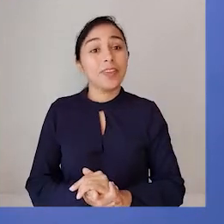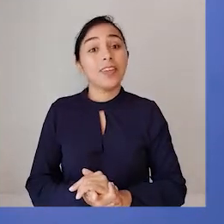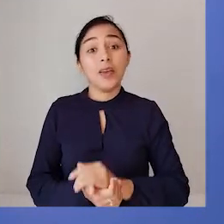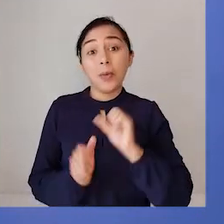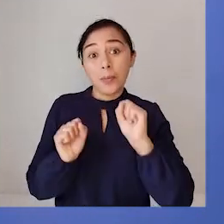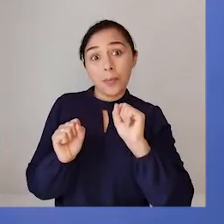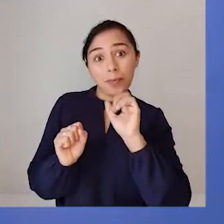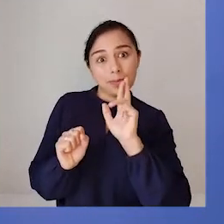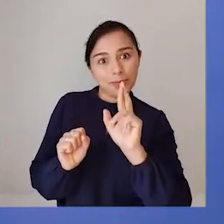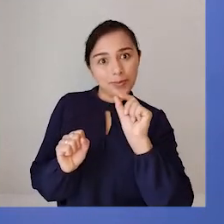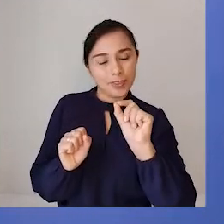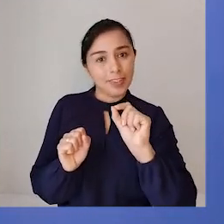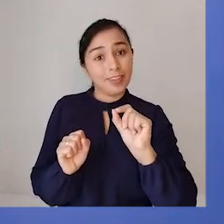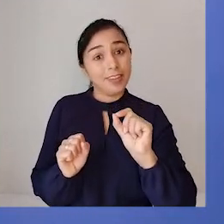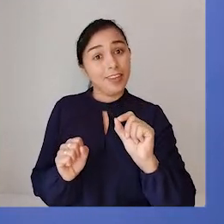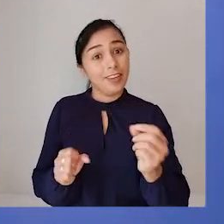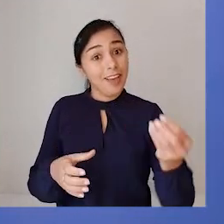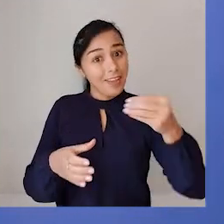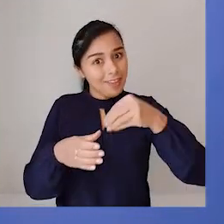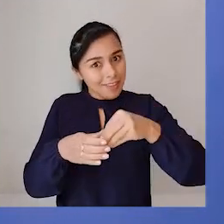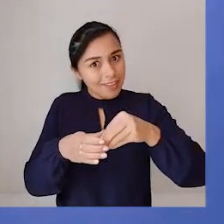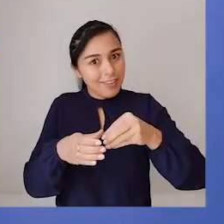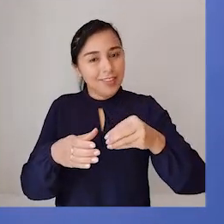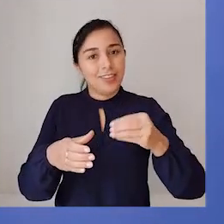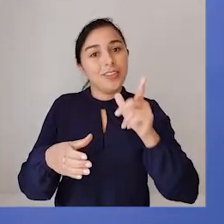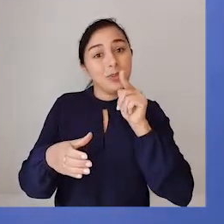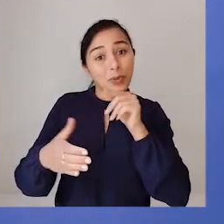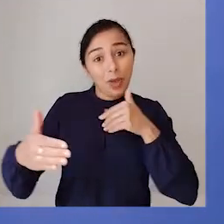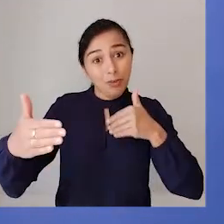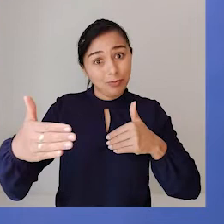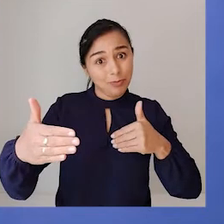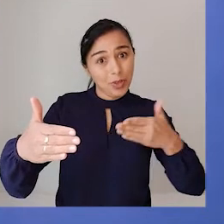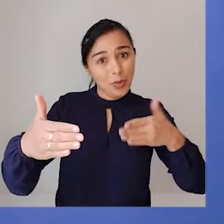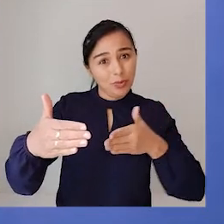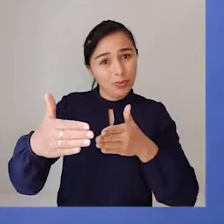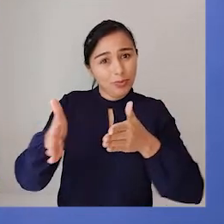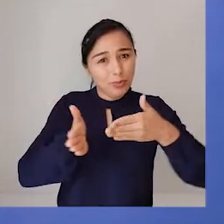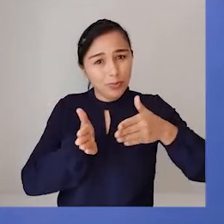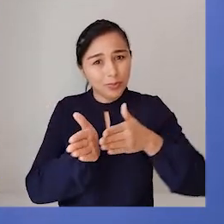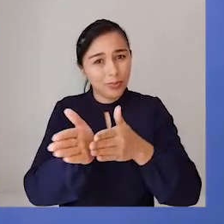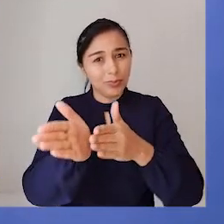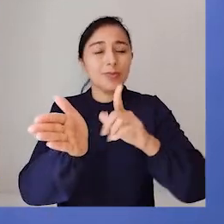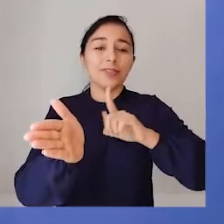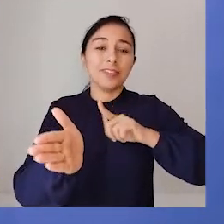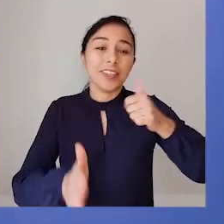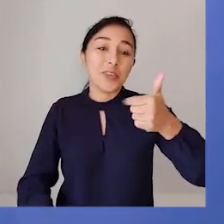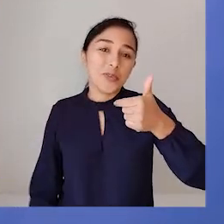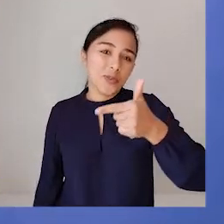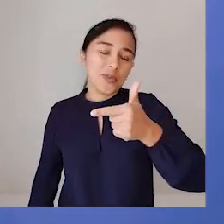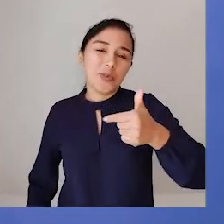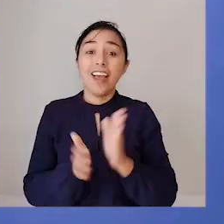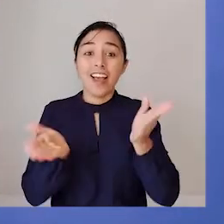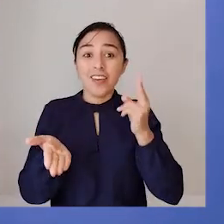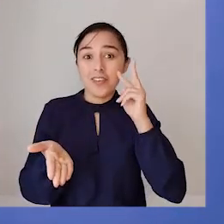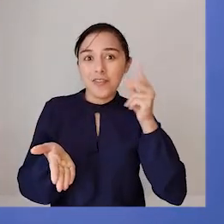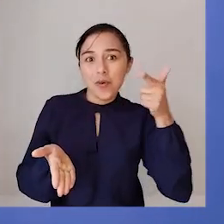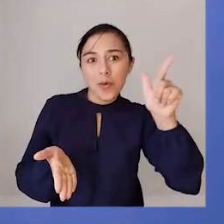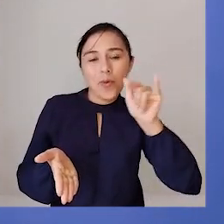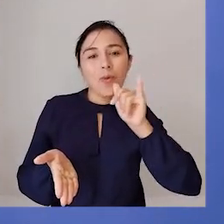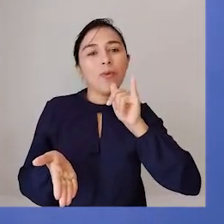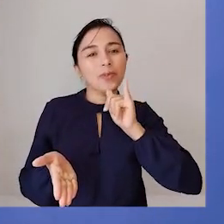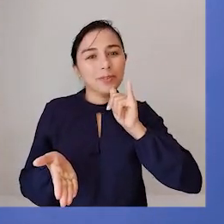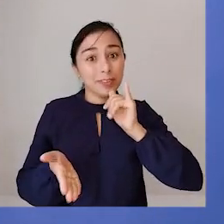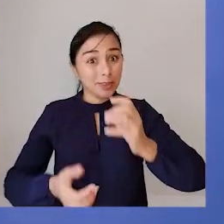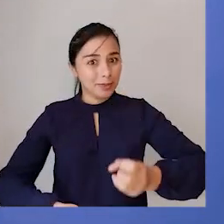nós podemos dizer que, nadando juntos nesse aquário, são doze peixinhos. Muito bem. Vamos para mais um